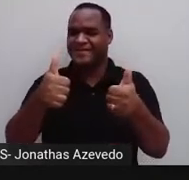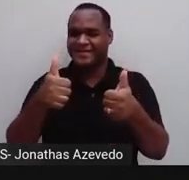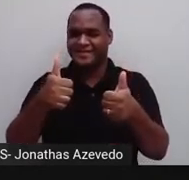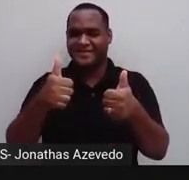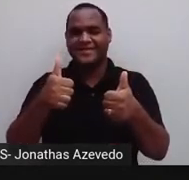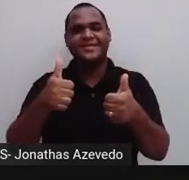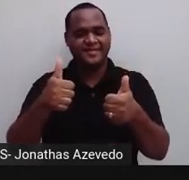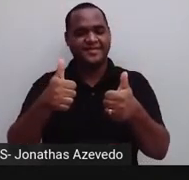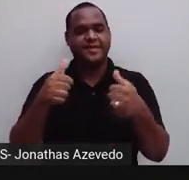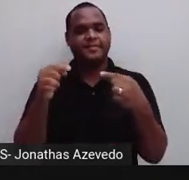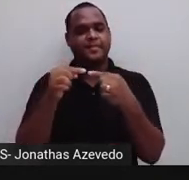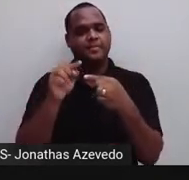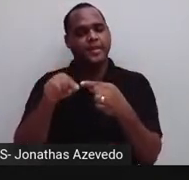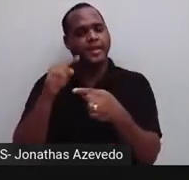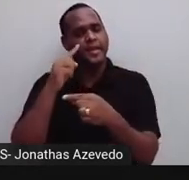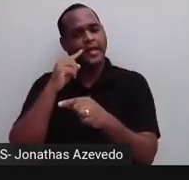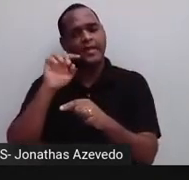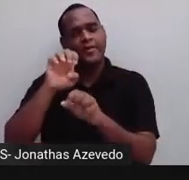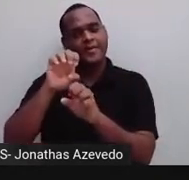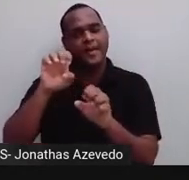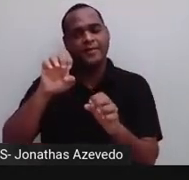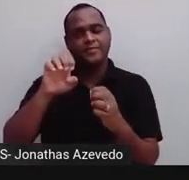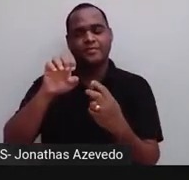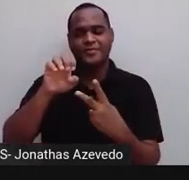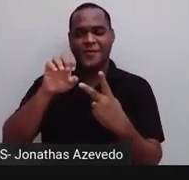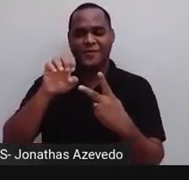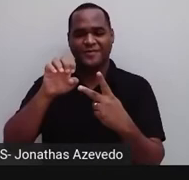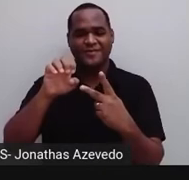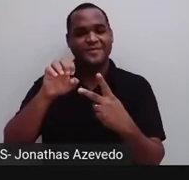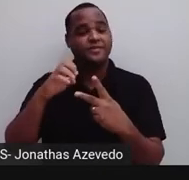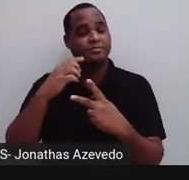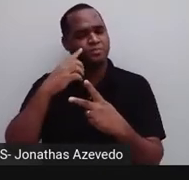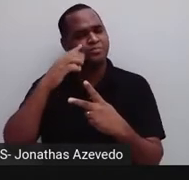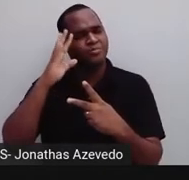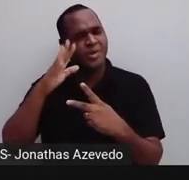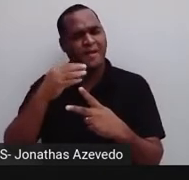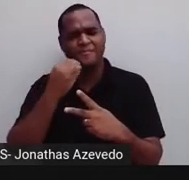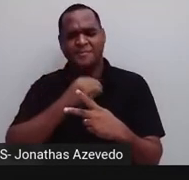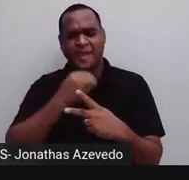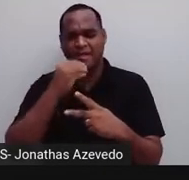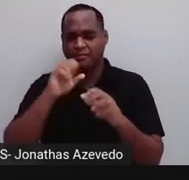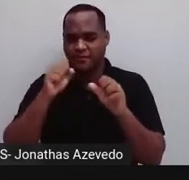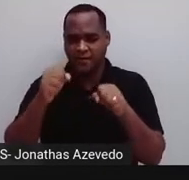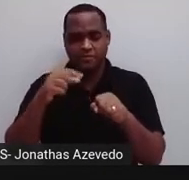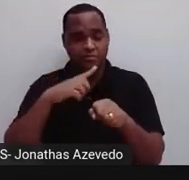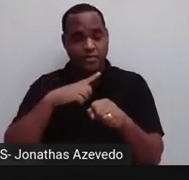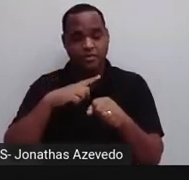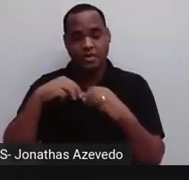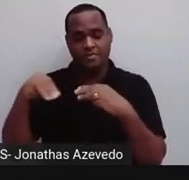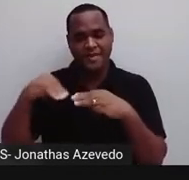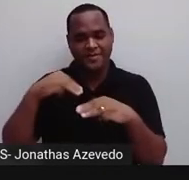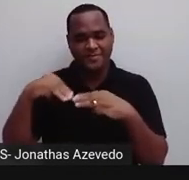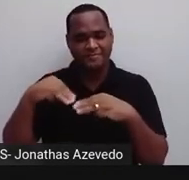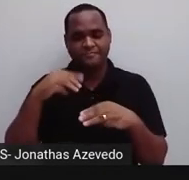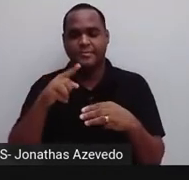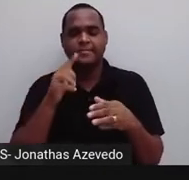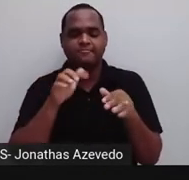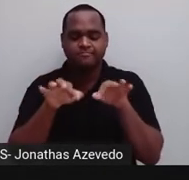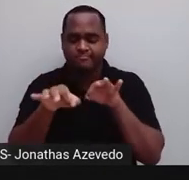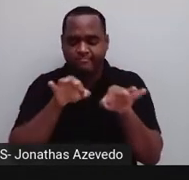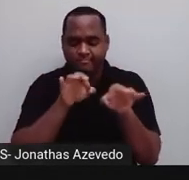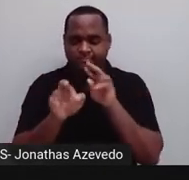Essa é uma equação de segundo grau. A gente teve a oportunidade de estudar isso. E tem um método de resolver essa equação de segundo grau